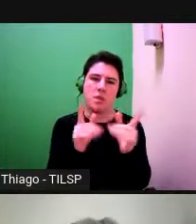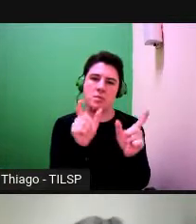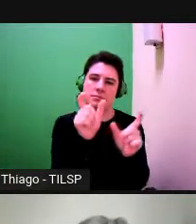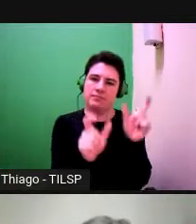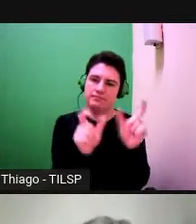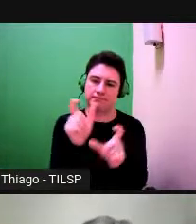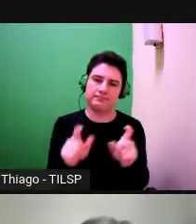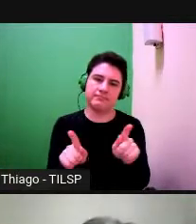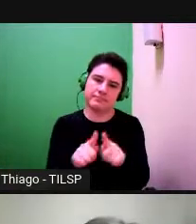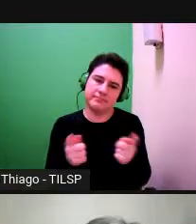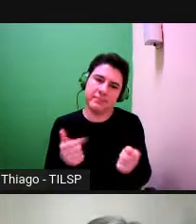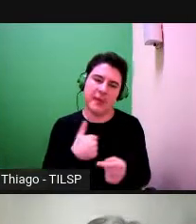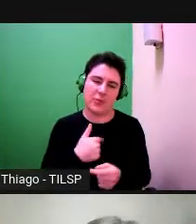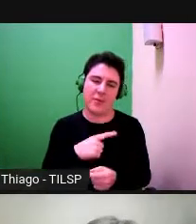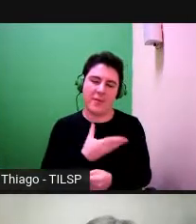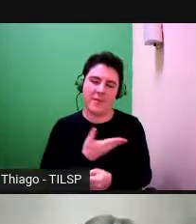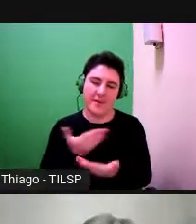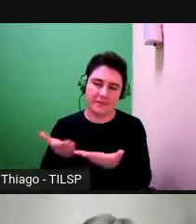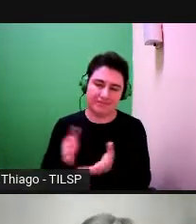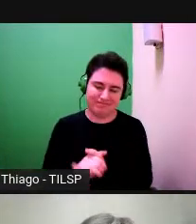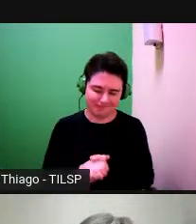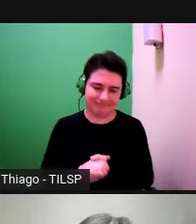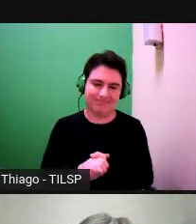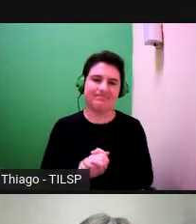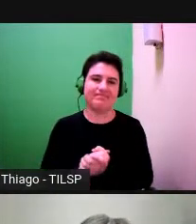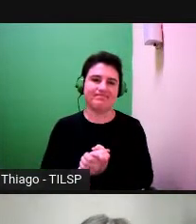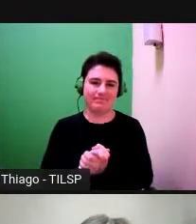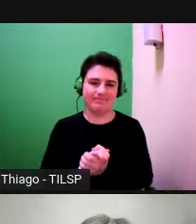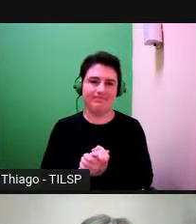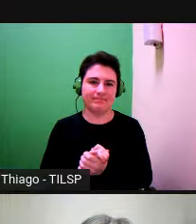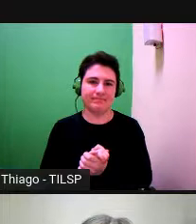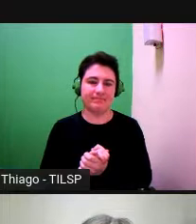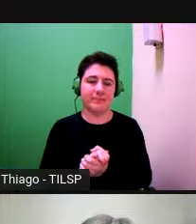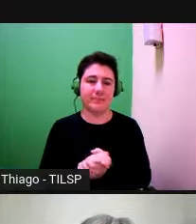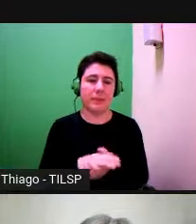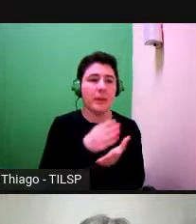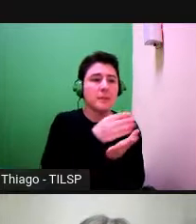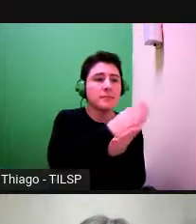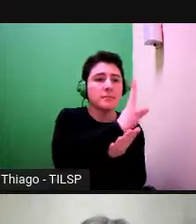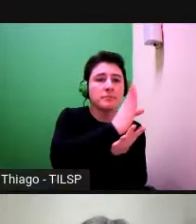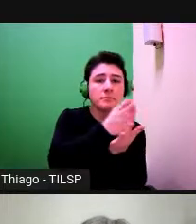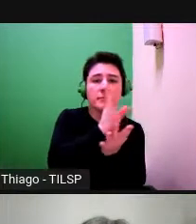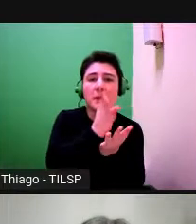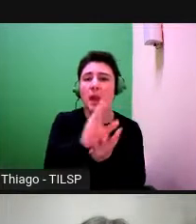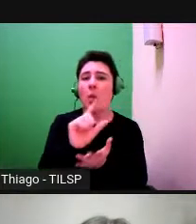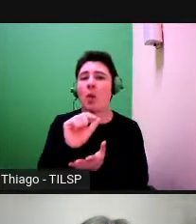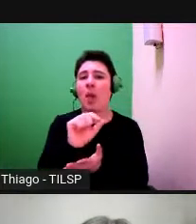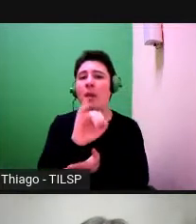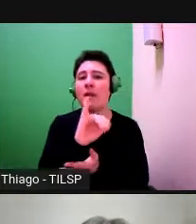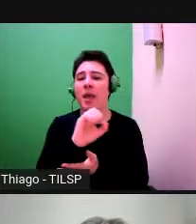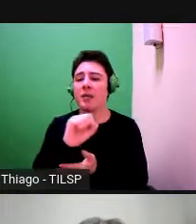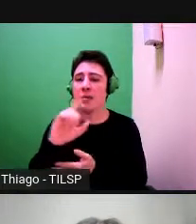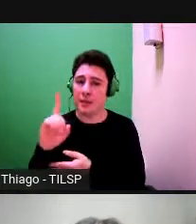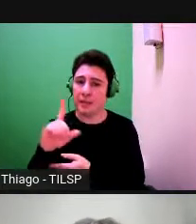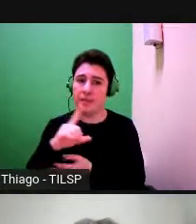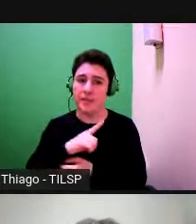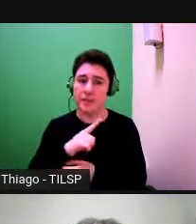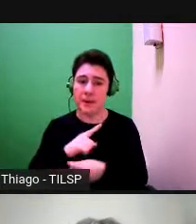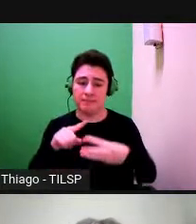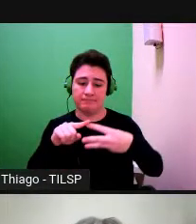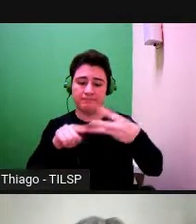pessoais e da amizade. Grandes linhas orientadoras do ISD, três apontamentos